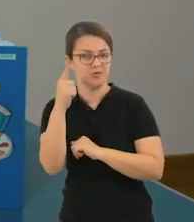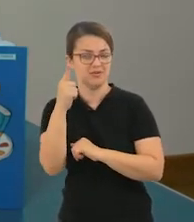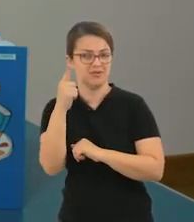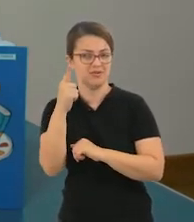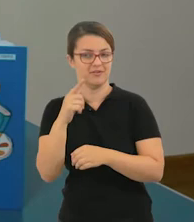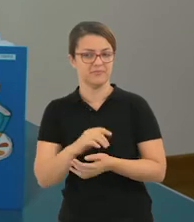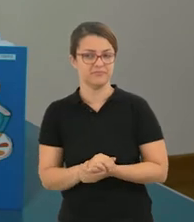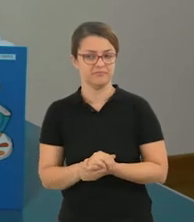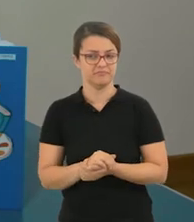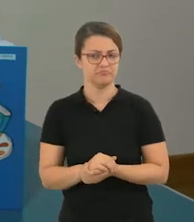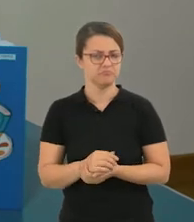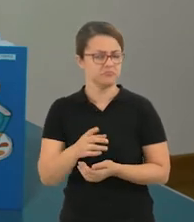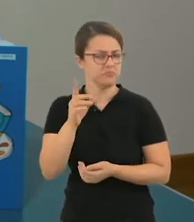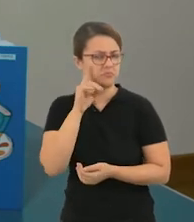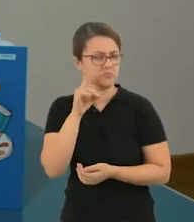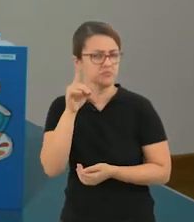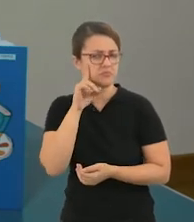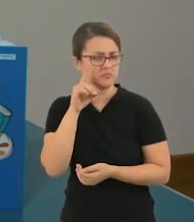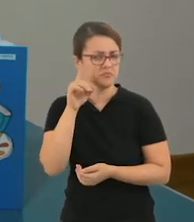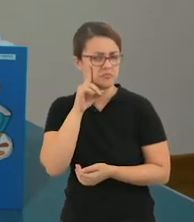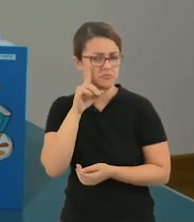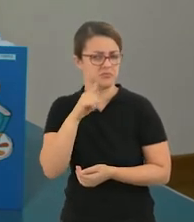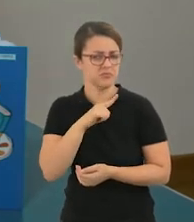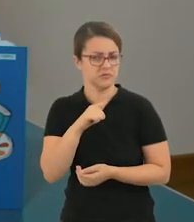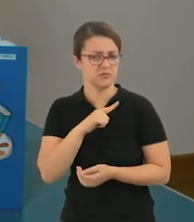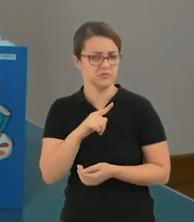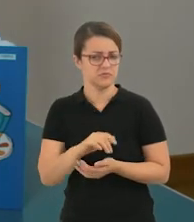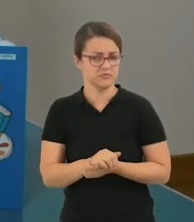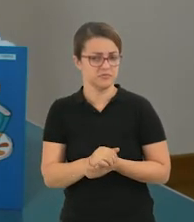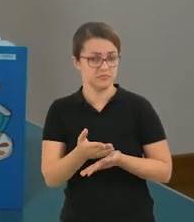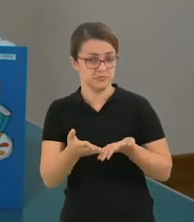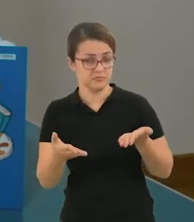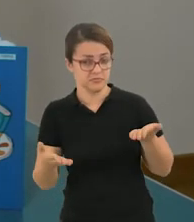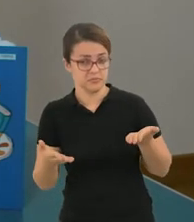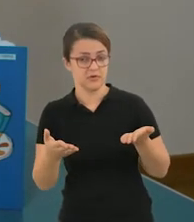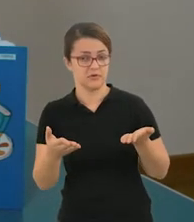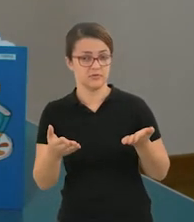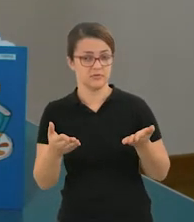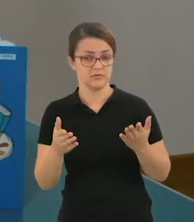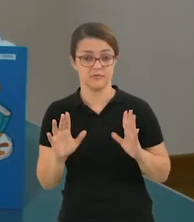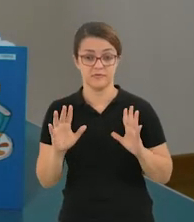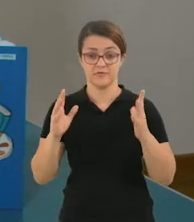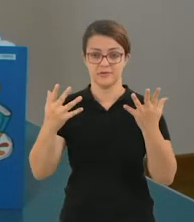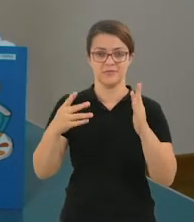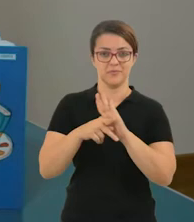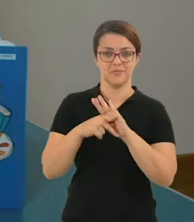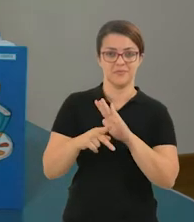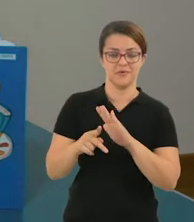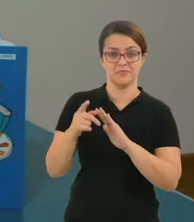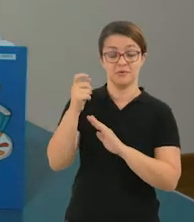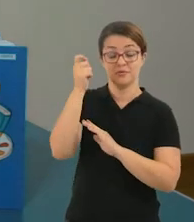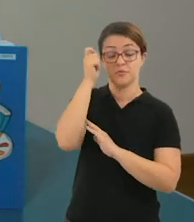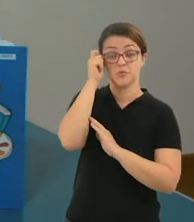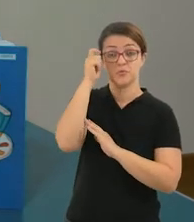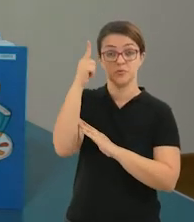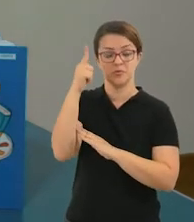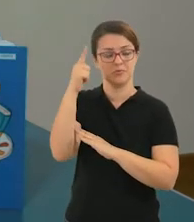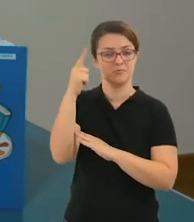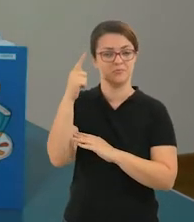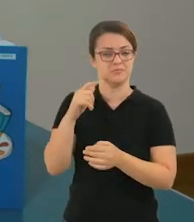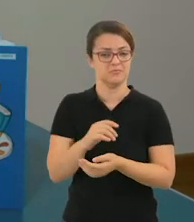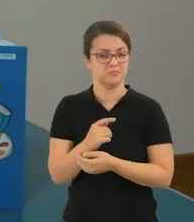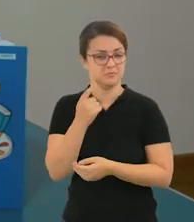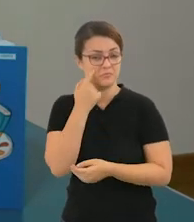onde a gente tem isso presente no nosso dia a dia, tudo bem? Eu trouxe algumas manifestações culturais para que vocês pudessem lembrar. Muitos, às vezes,